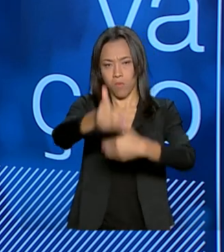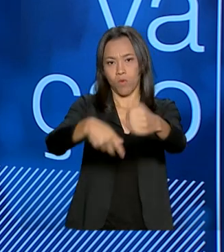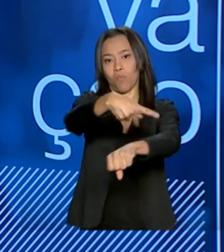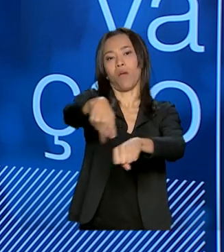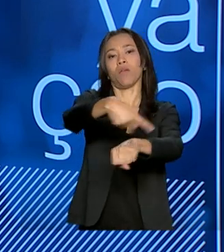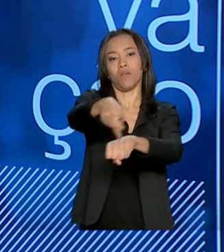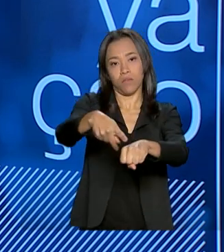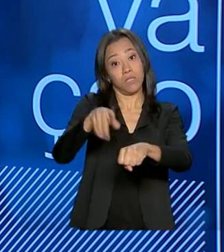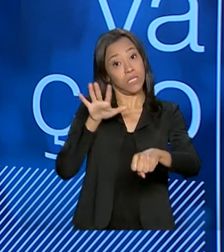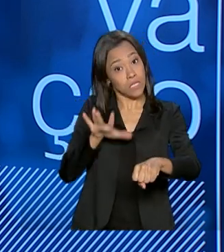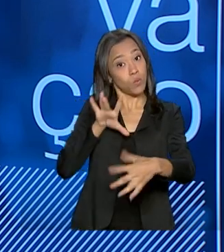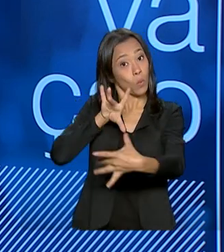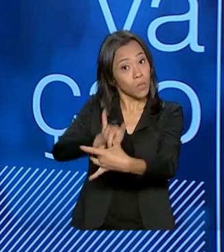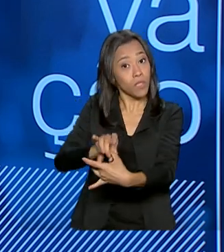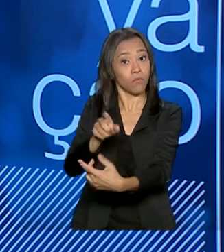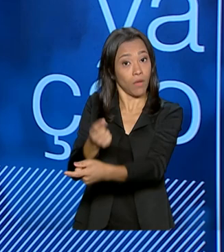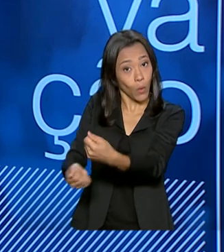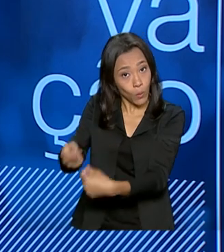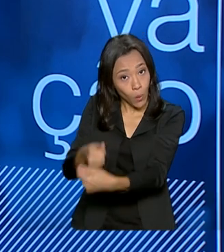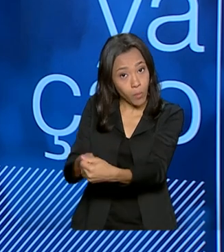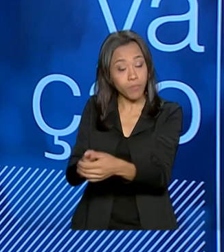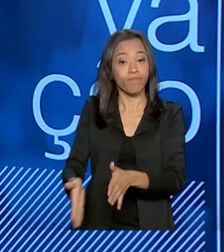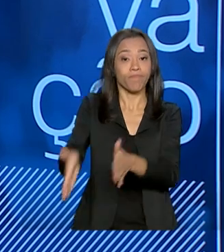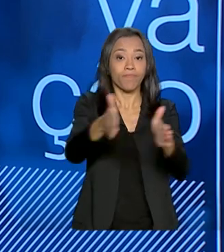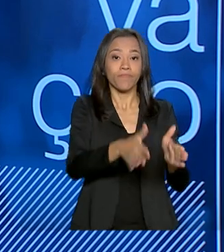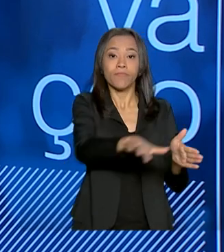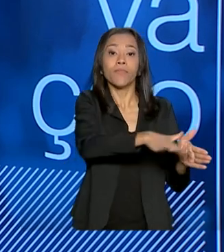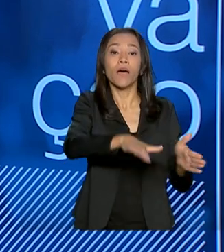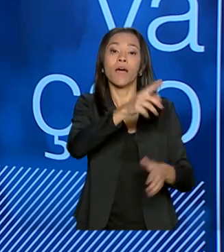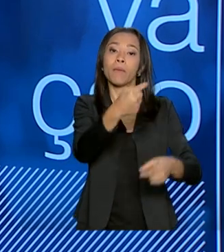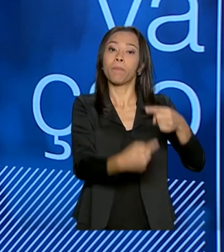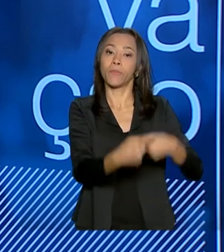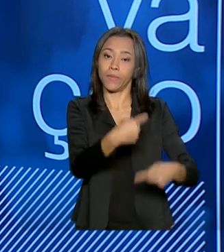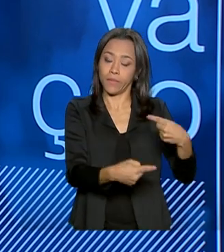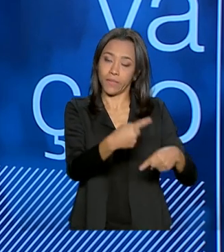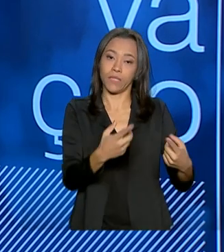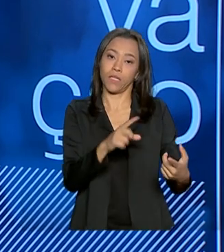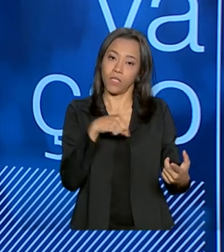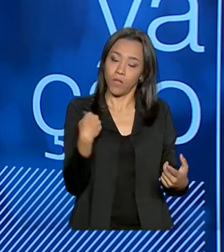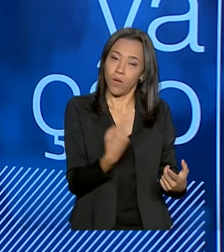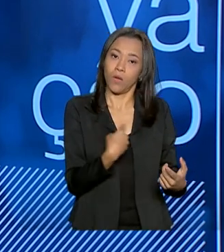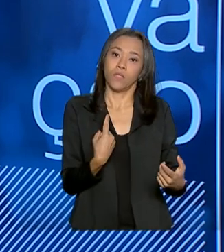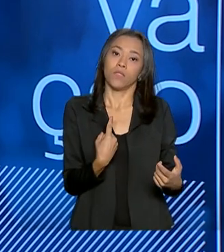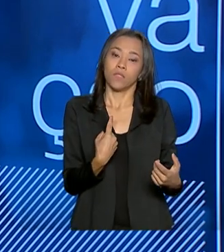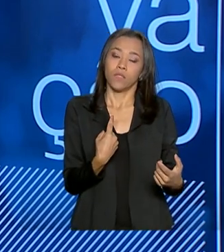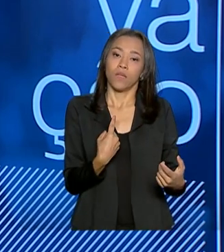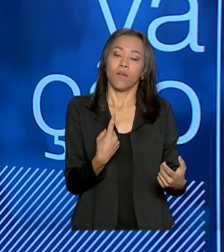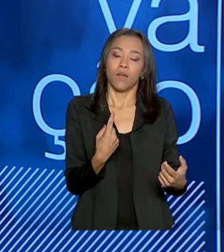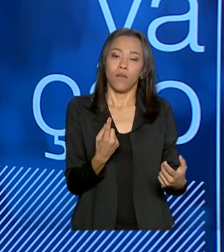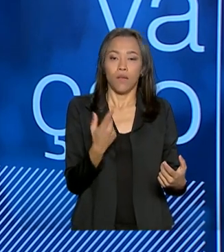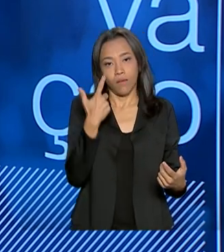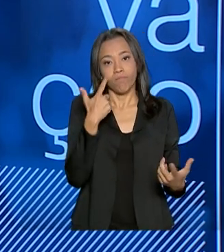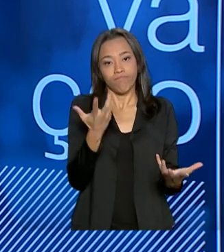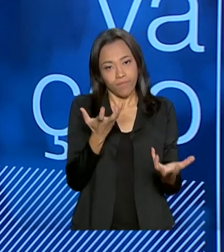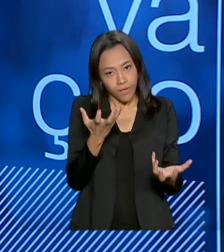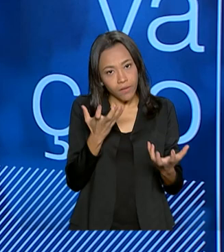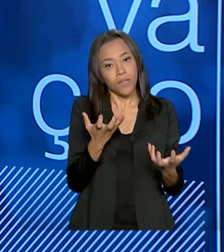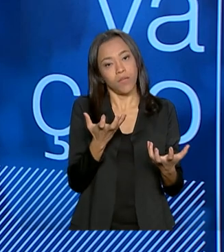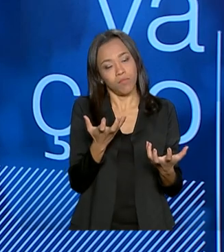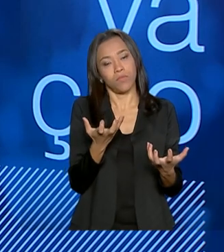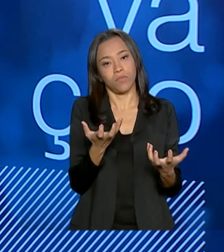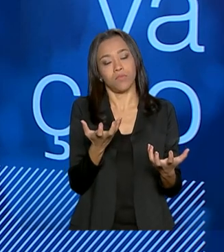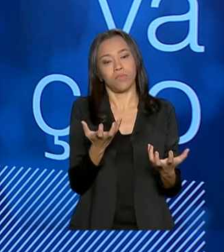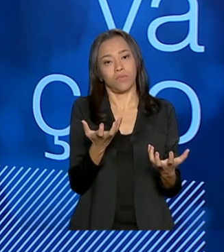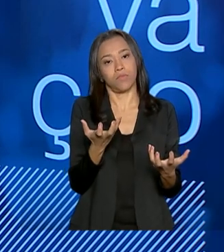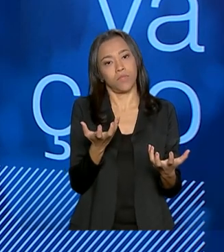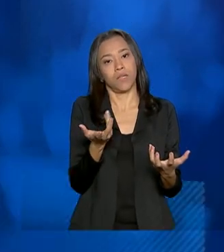Isso na parte econômica. Na questão política, nós estamos inaugurando ou pretendendo inaugurar ou